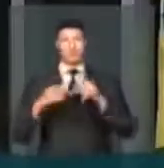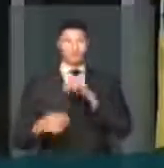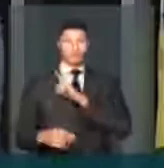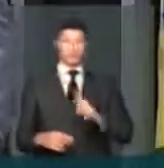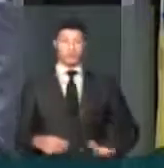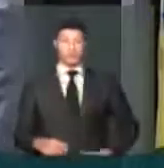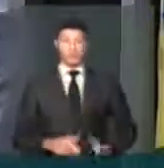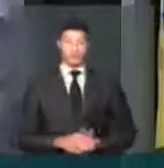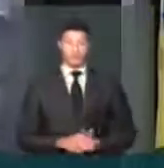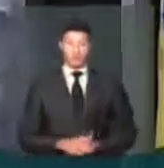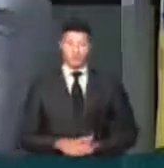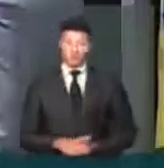governo.